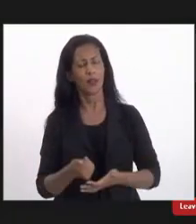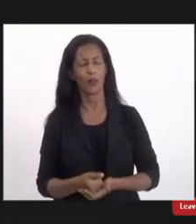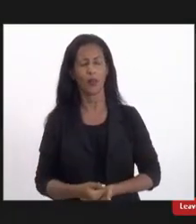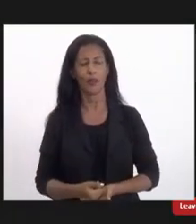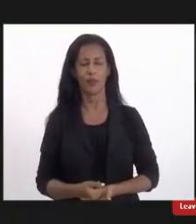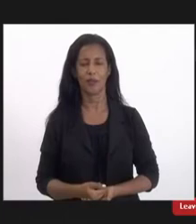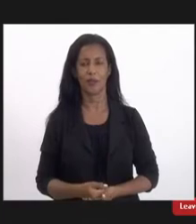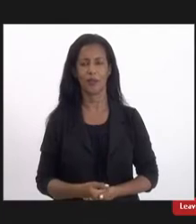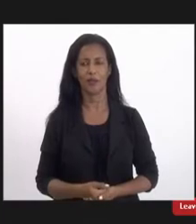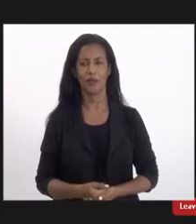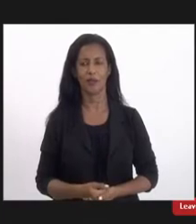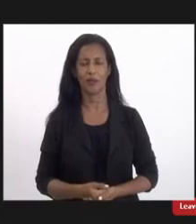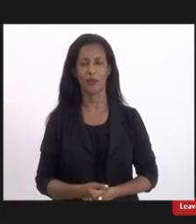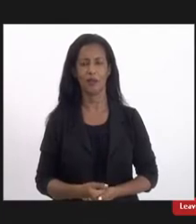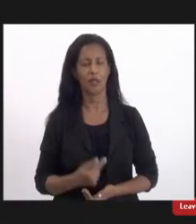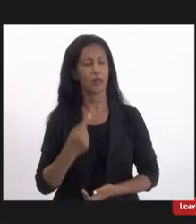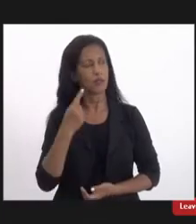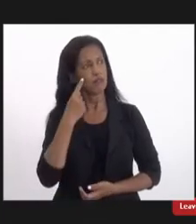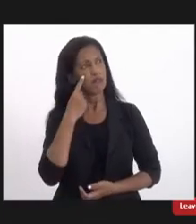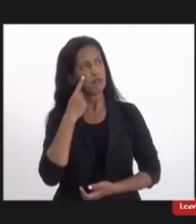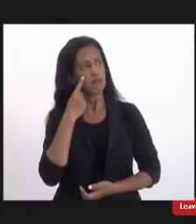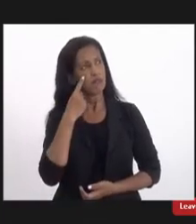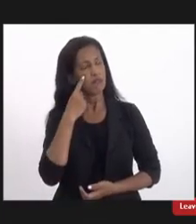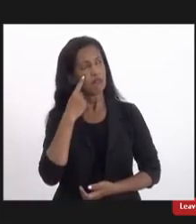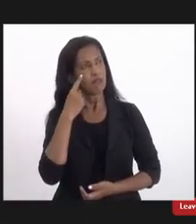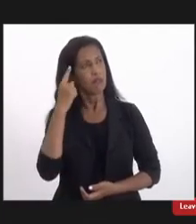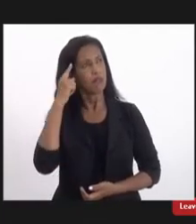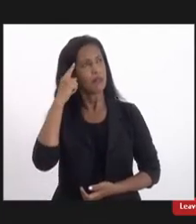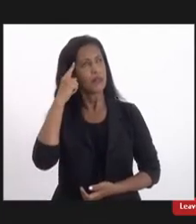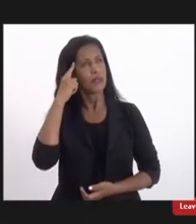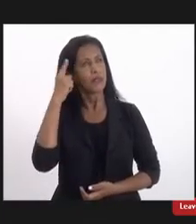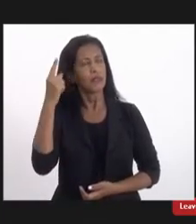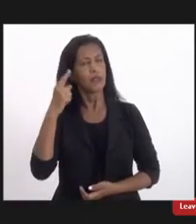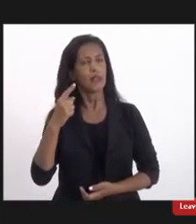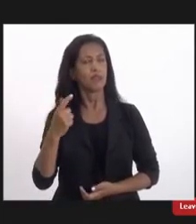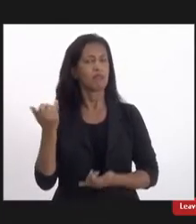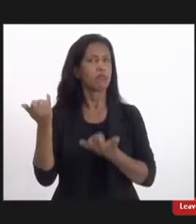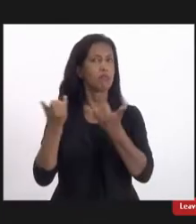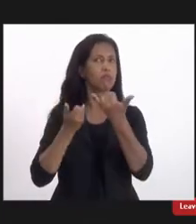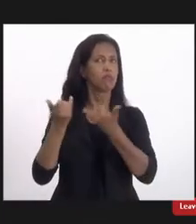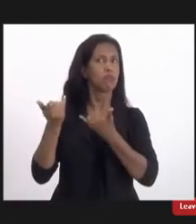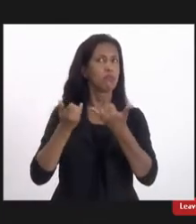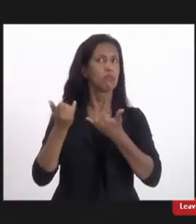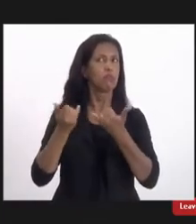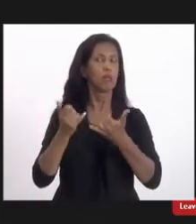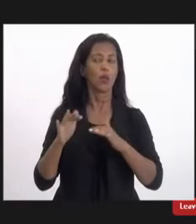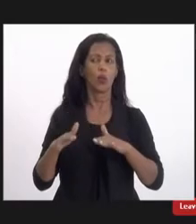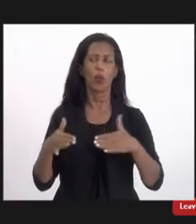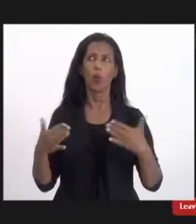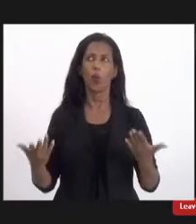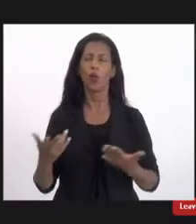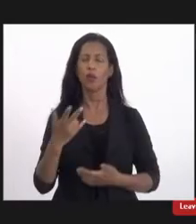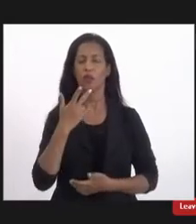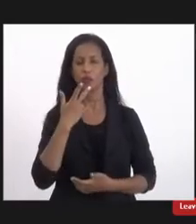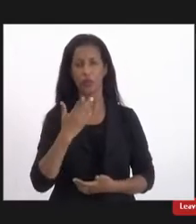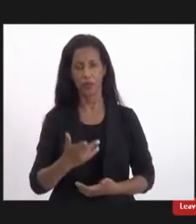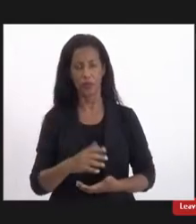a gente escutando a gente ficar pensando Luciana quando a gente fala de